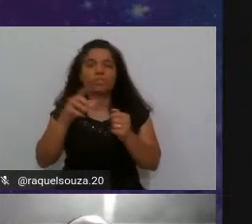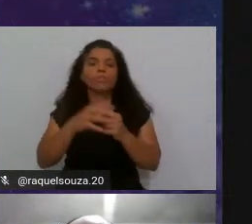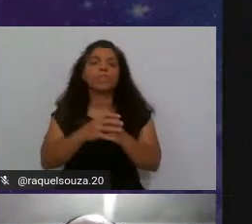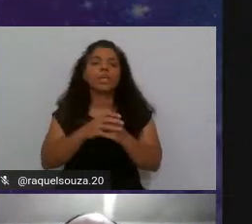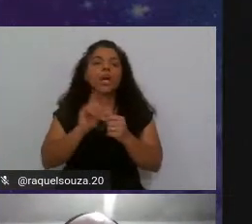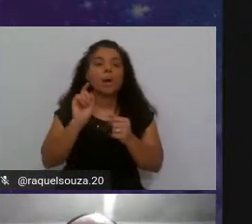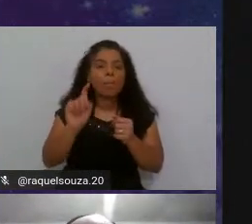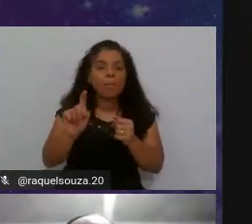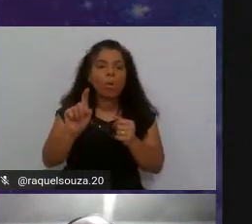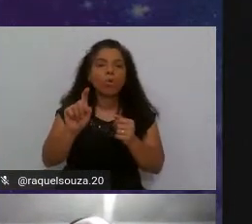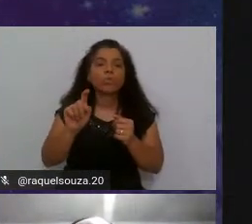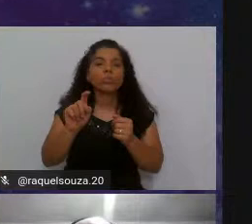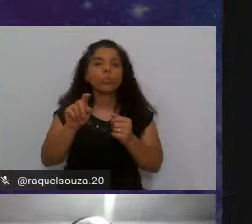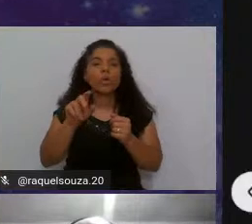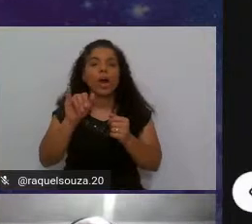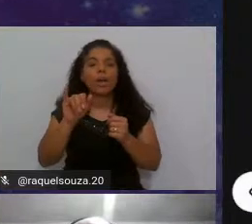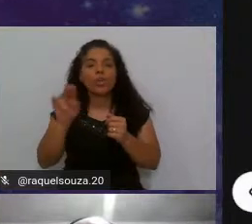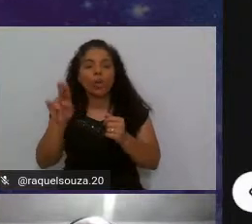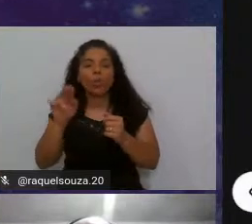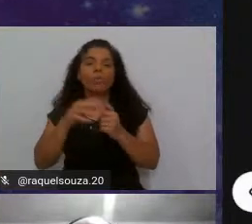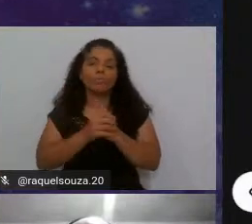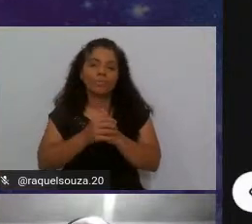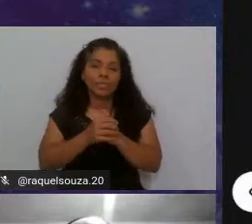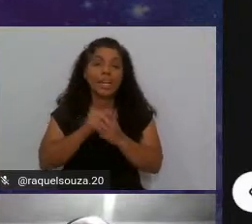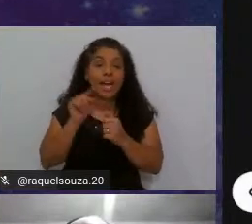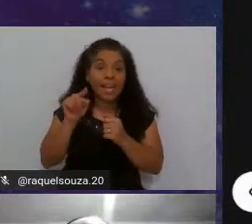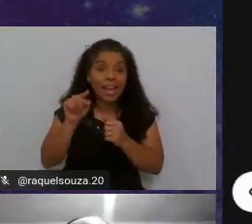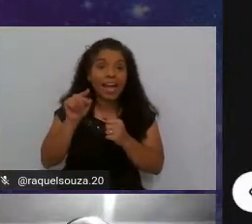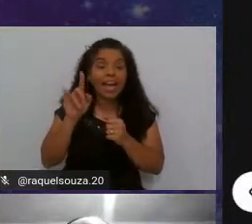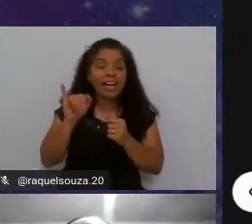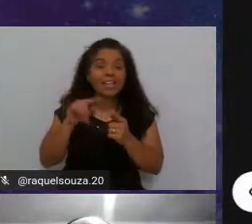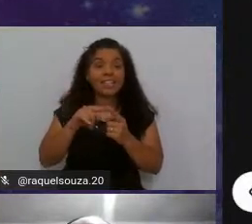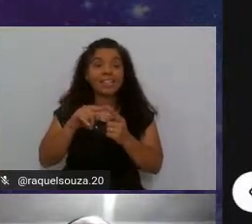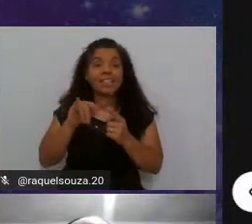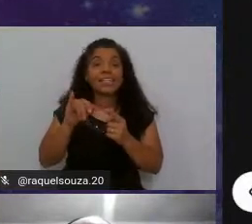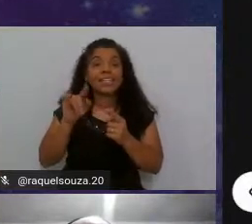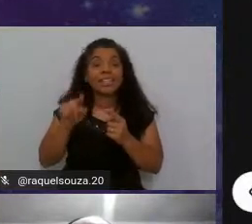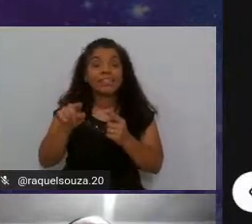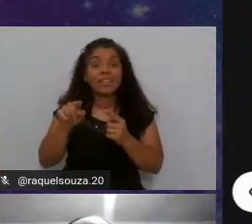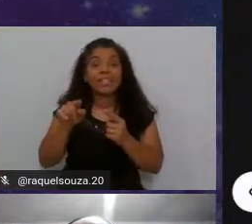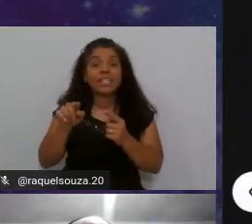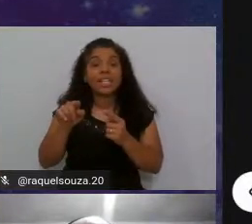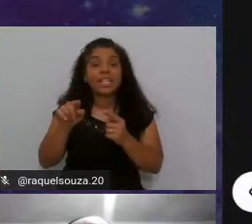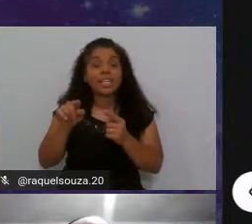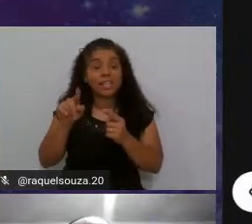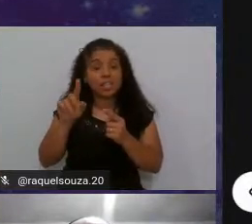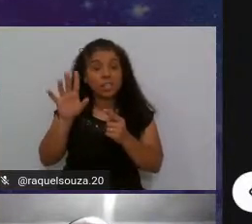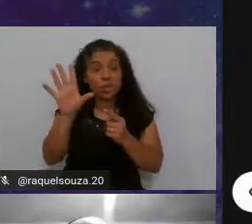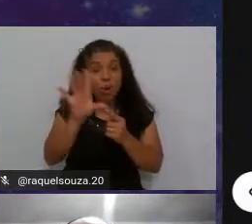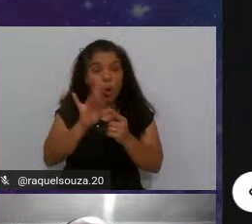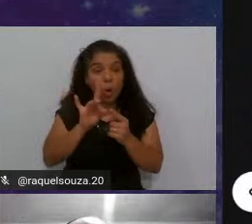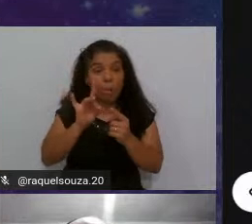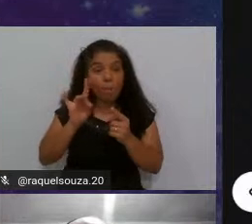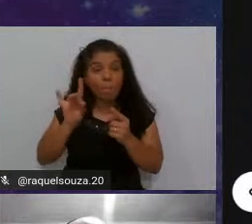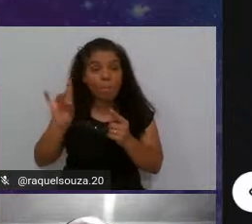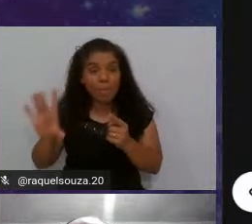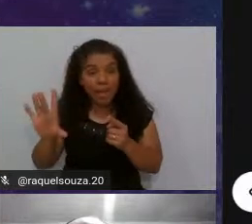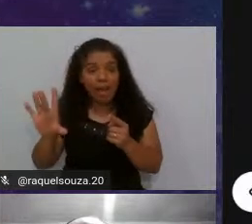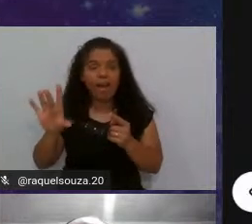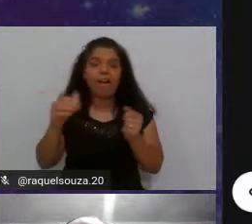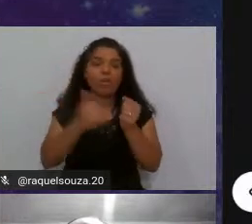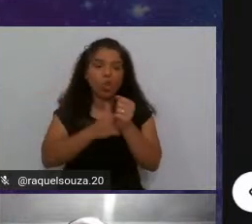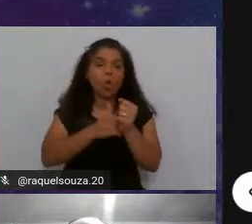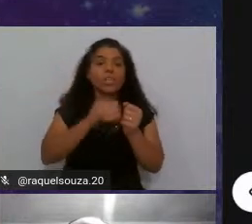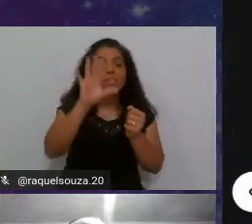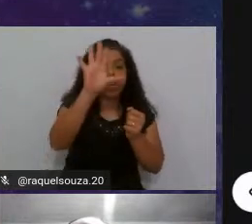.io lá você vai gerar esse token copiar ele e colocar aqui nesse